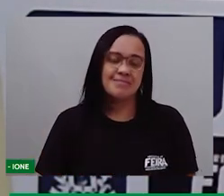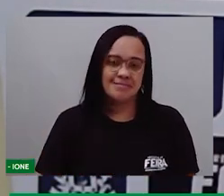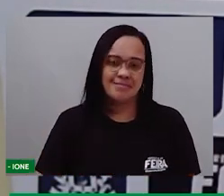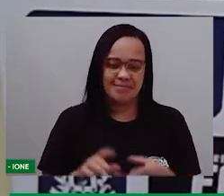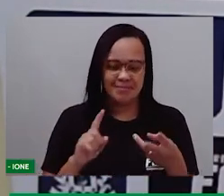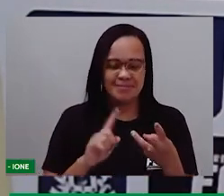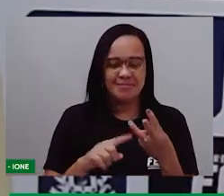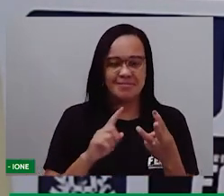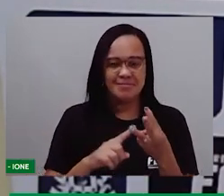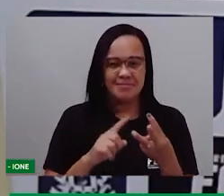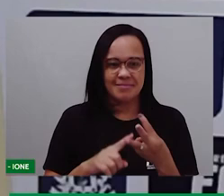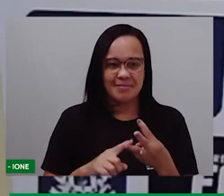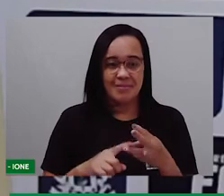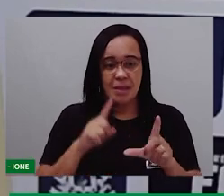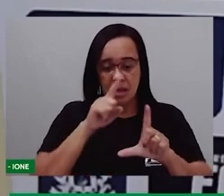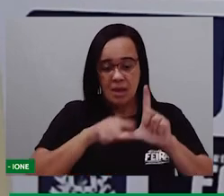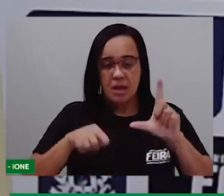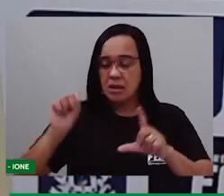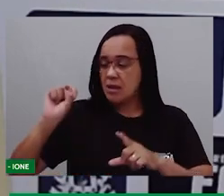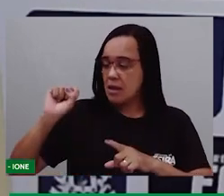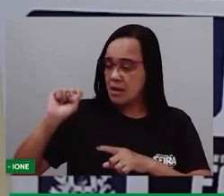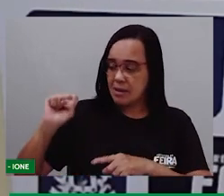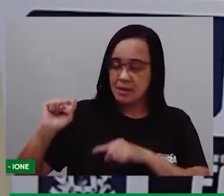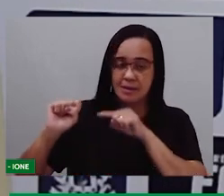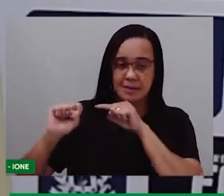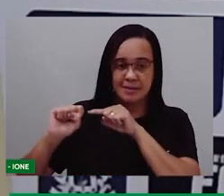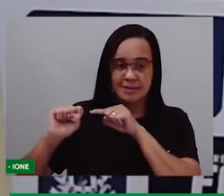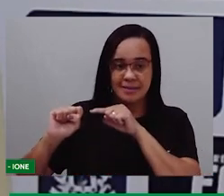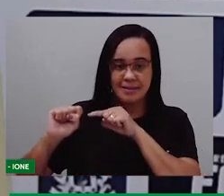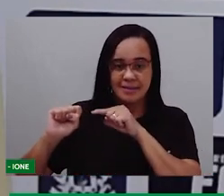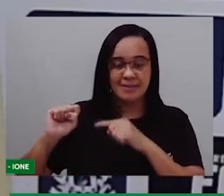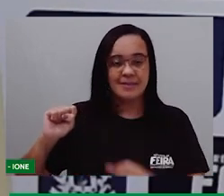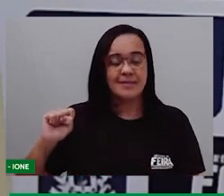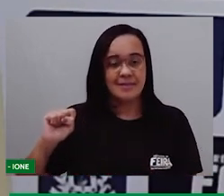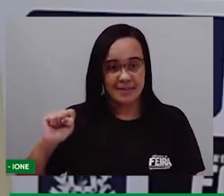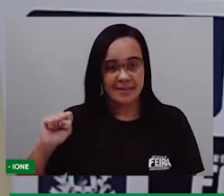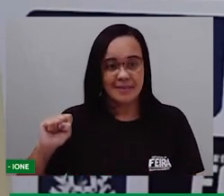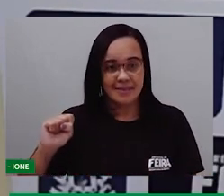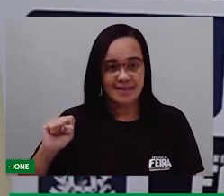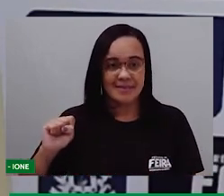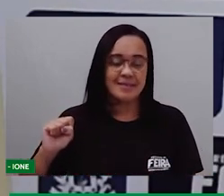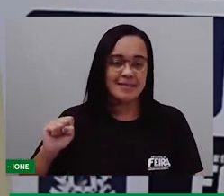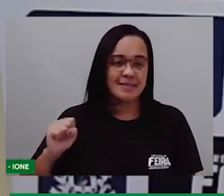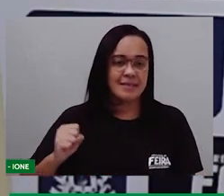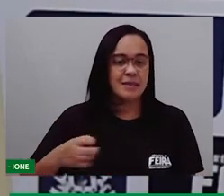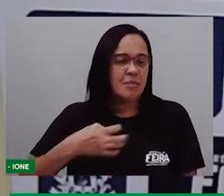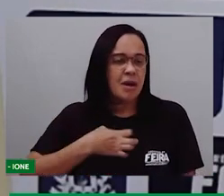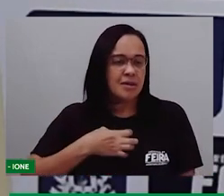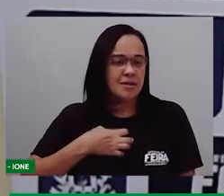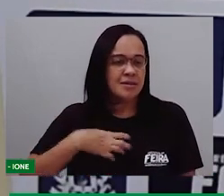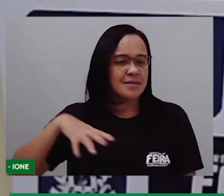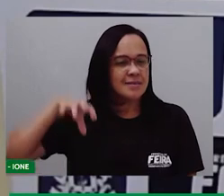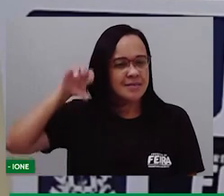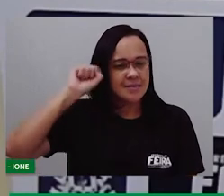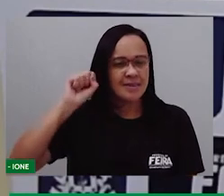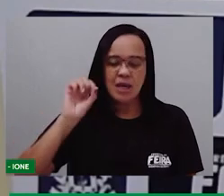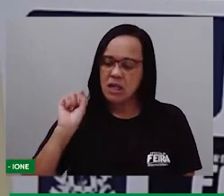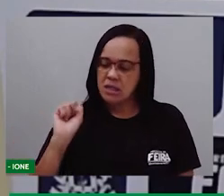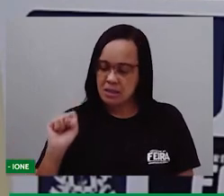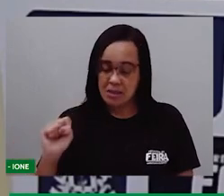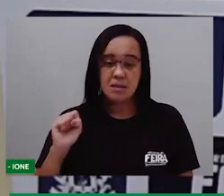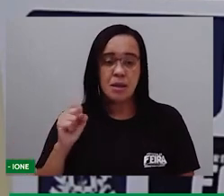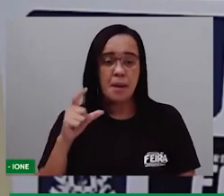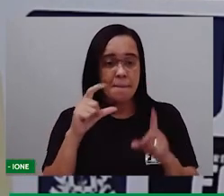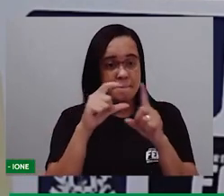ali que a letra C, ela é a letra S, tem o som do C, e nas palavras ela